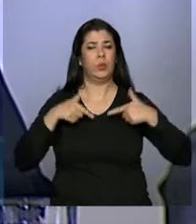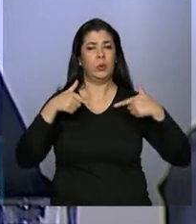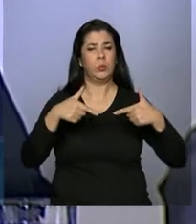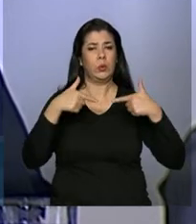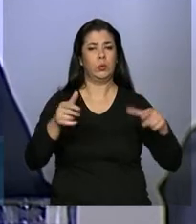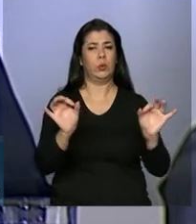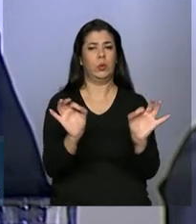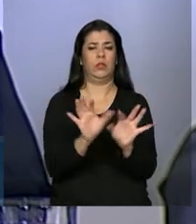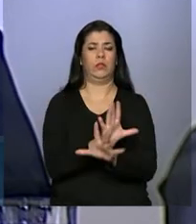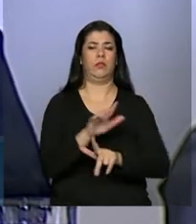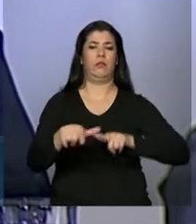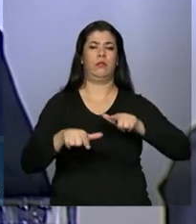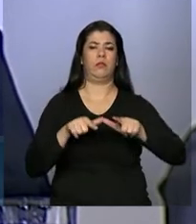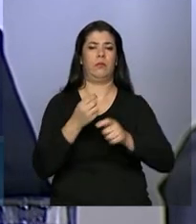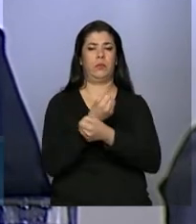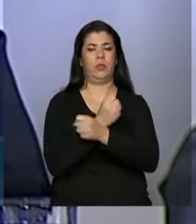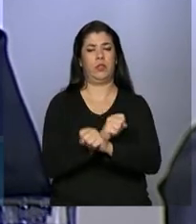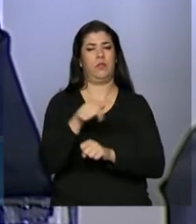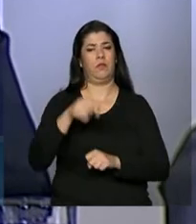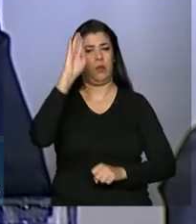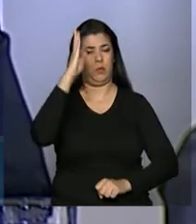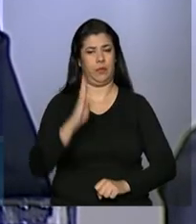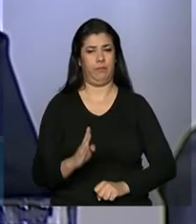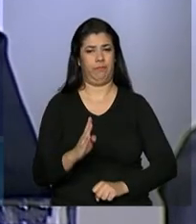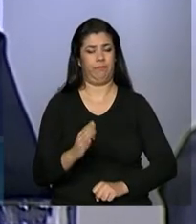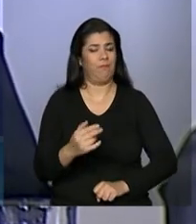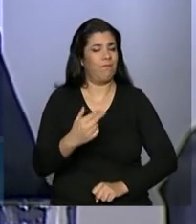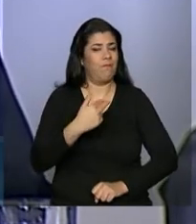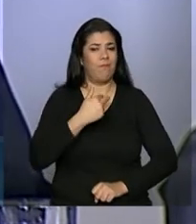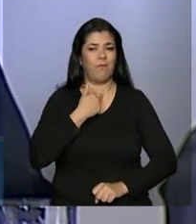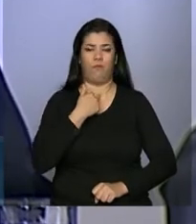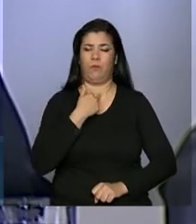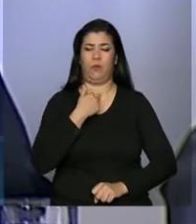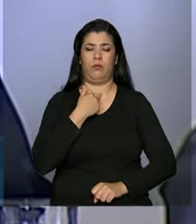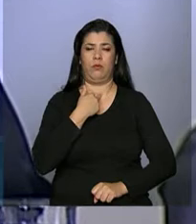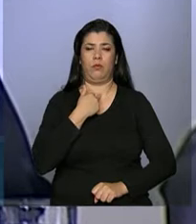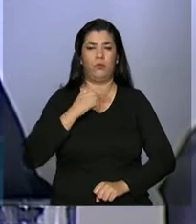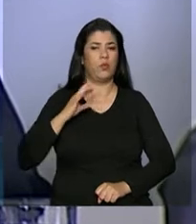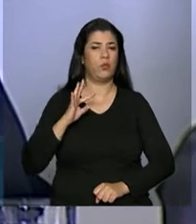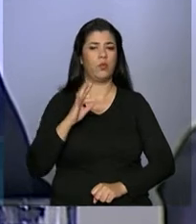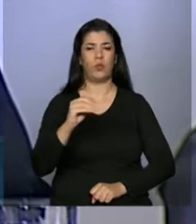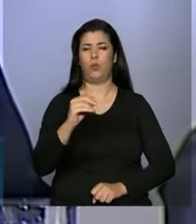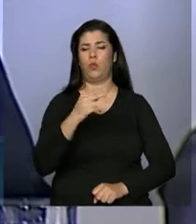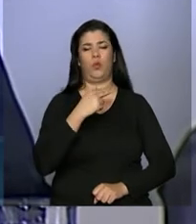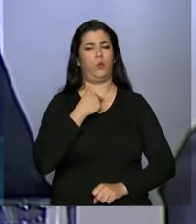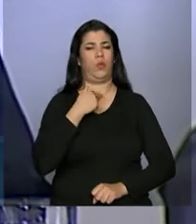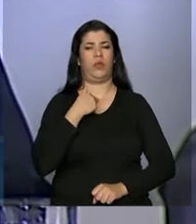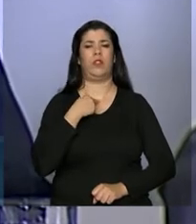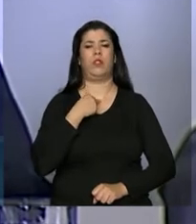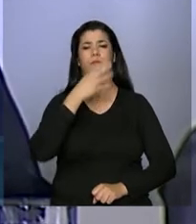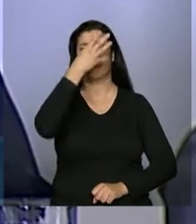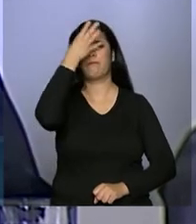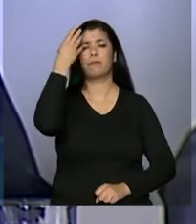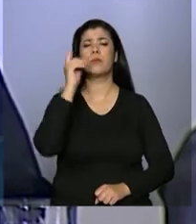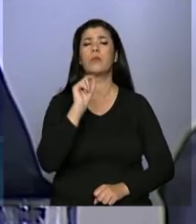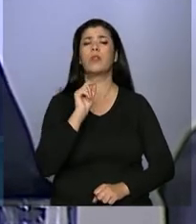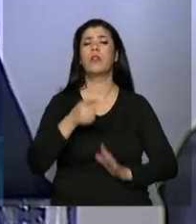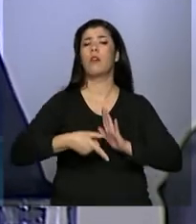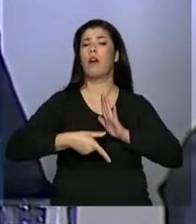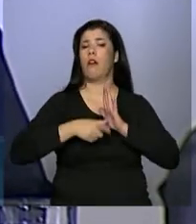escravo no Brasil. Não posso e não podemos todos esquecer que, antes disso,